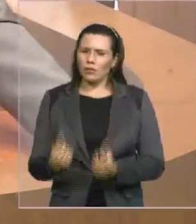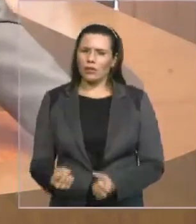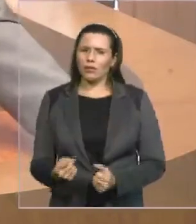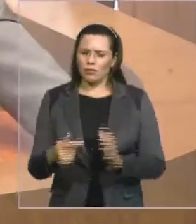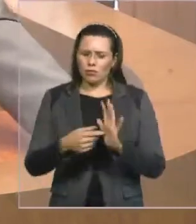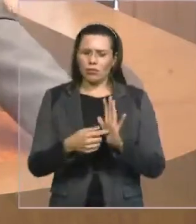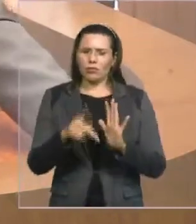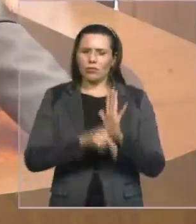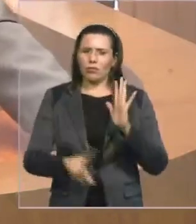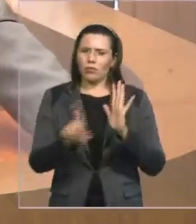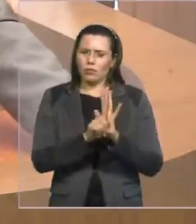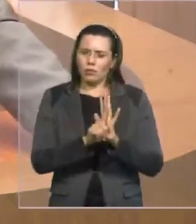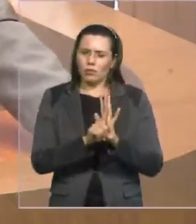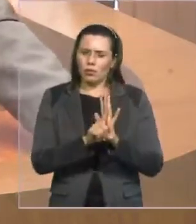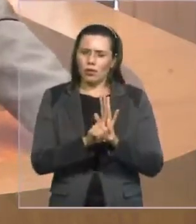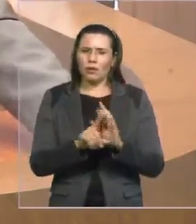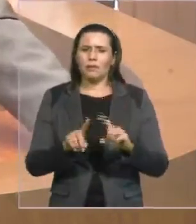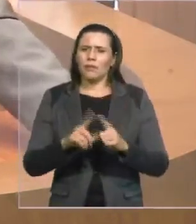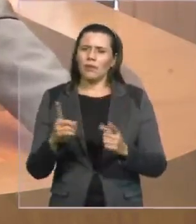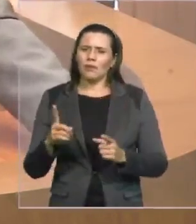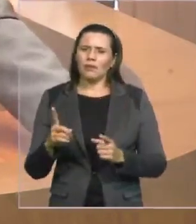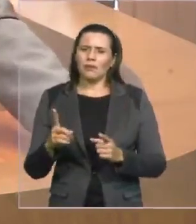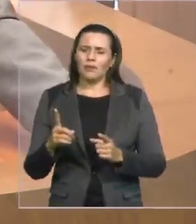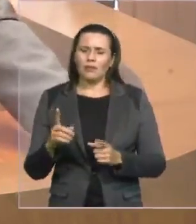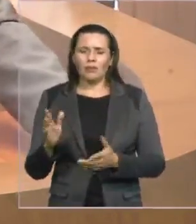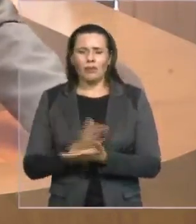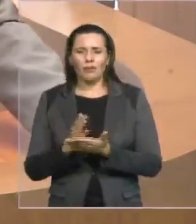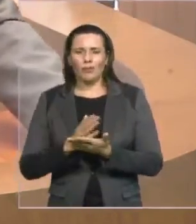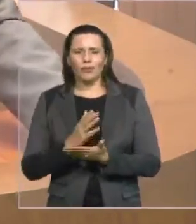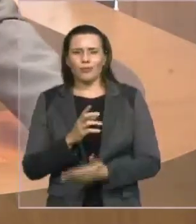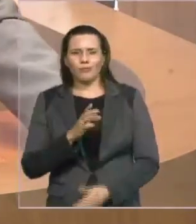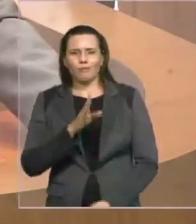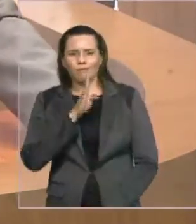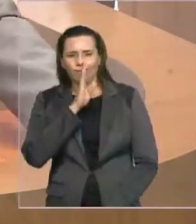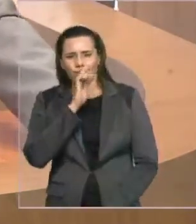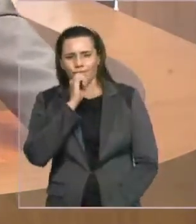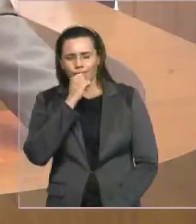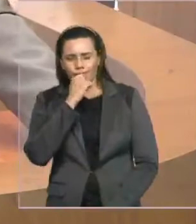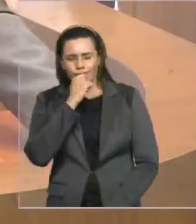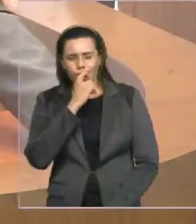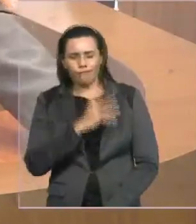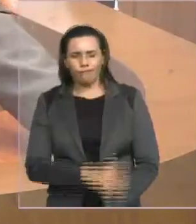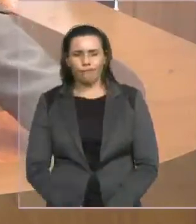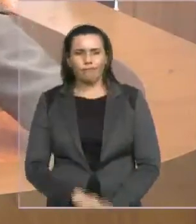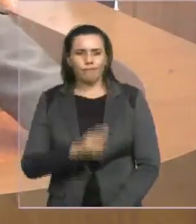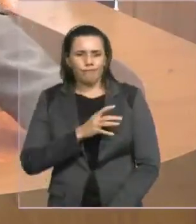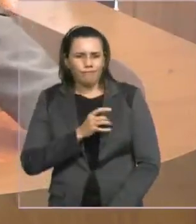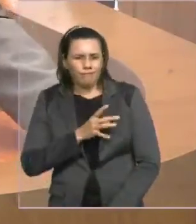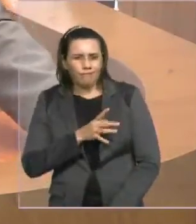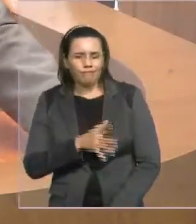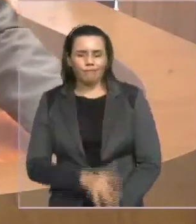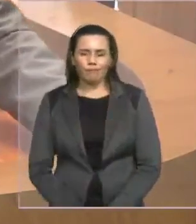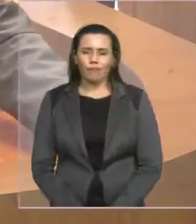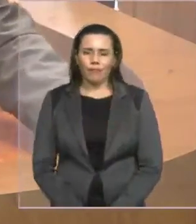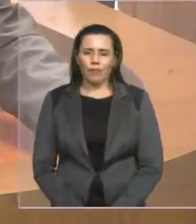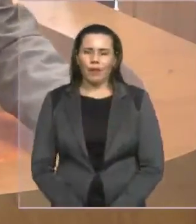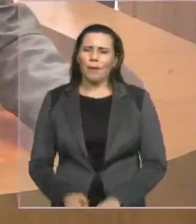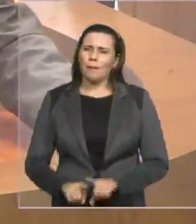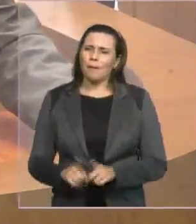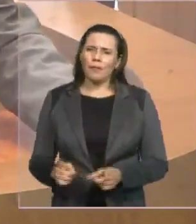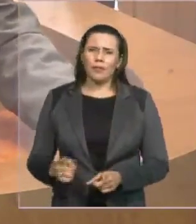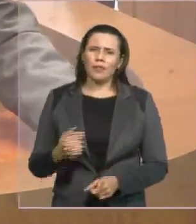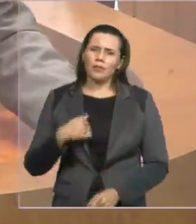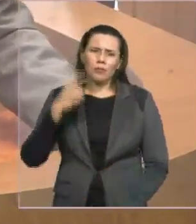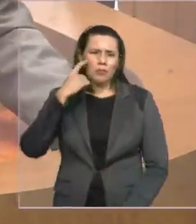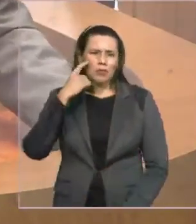de lei, mas muitos não podem. Mas peço a vocês que não existe motivo, não existe motivo para um